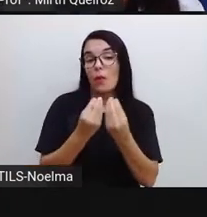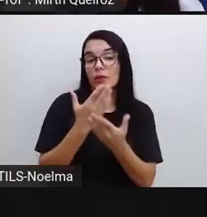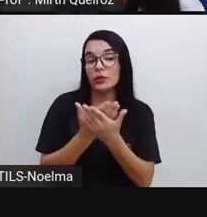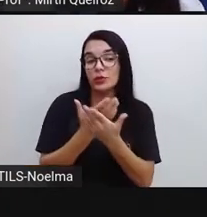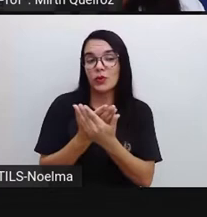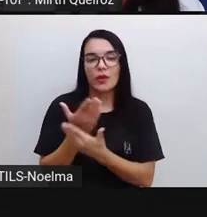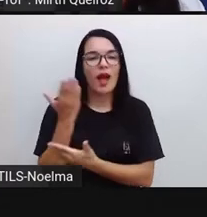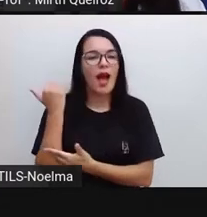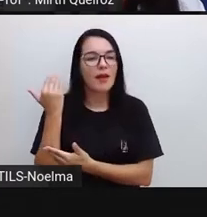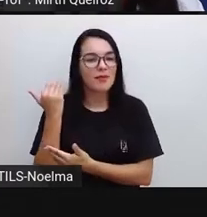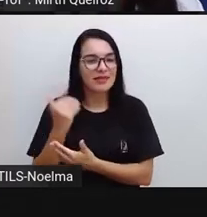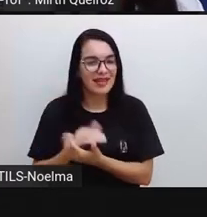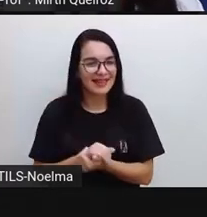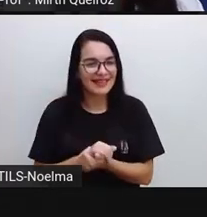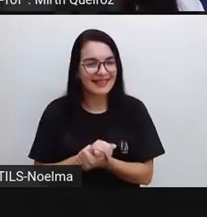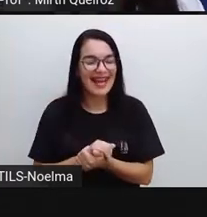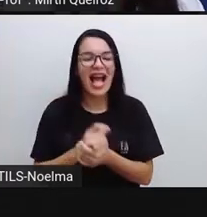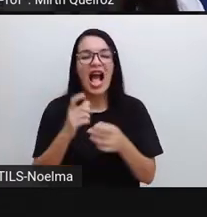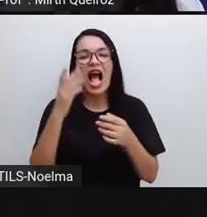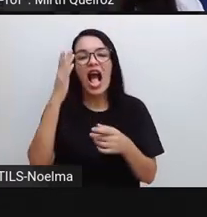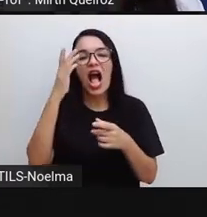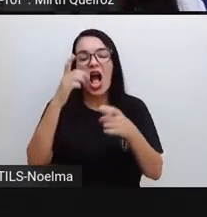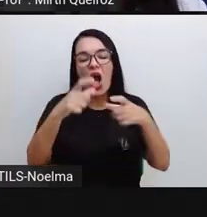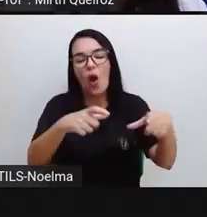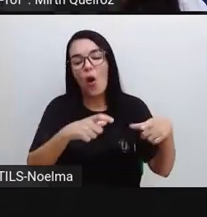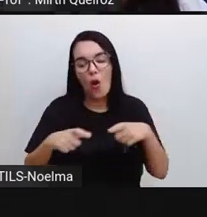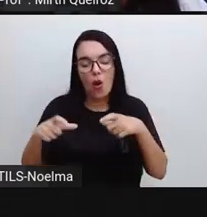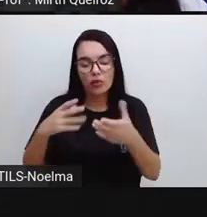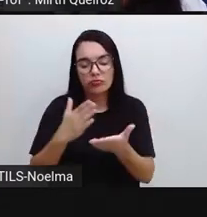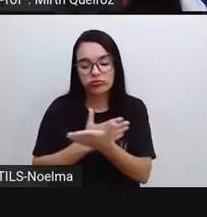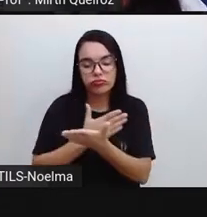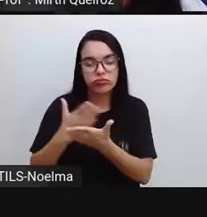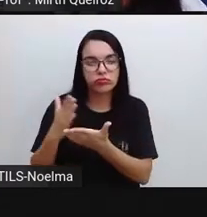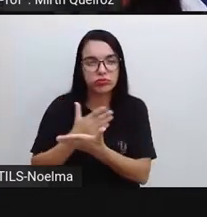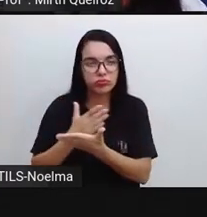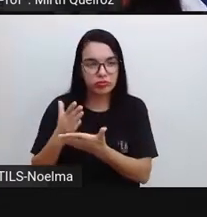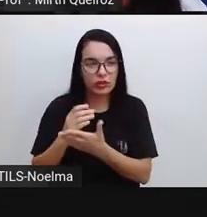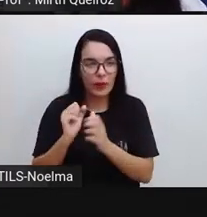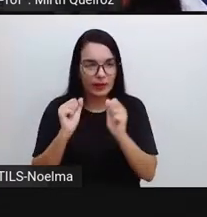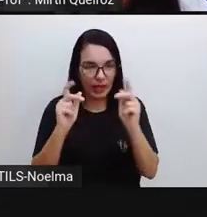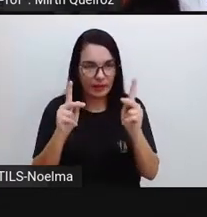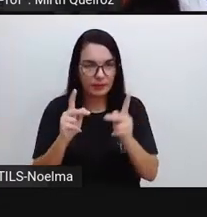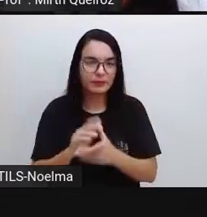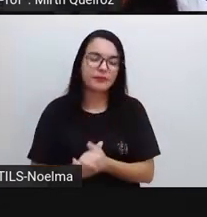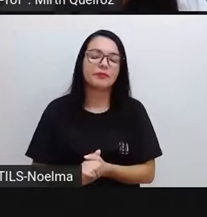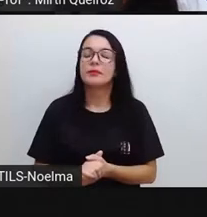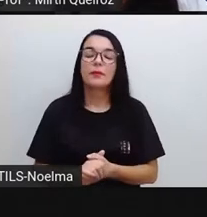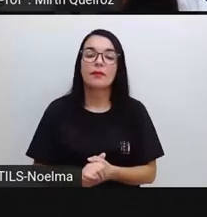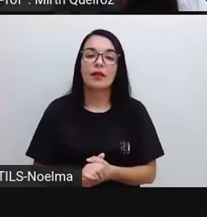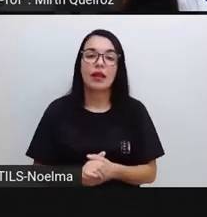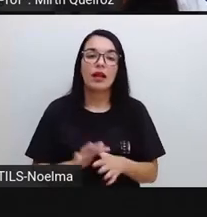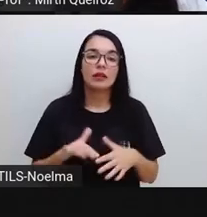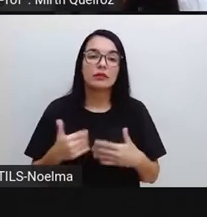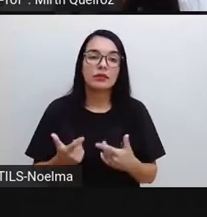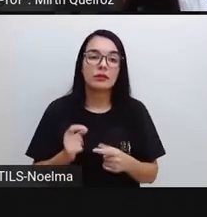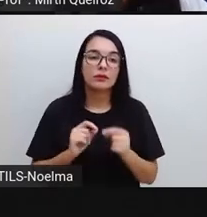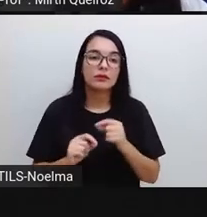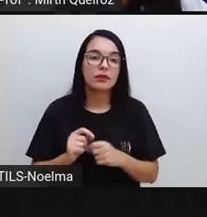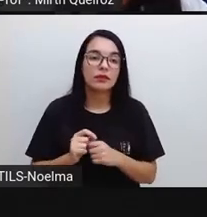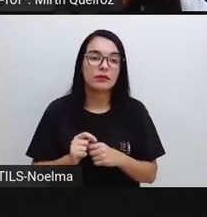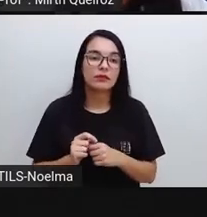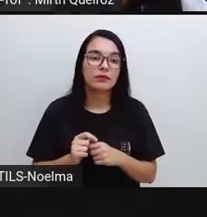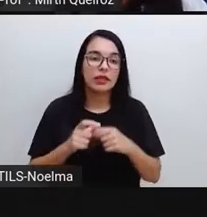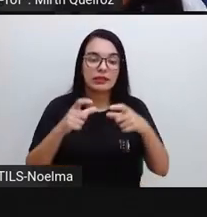nossa aula passada, onde ela vai ser dividida aí entre setores, certo? Que esses setores seriam o quê? Os